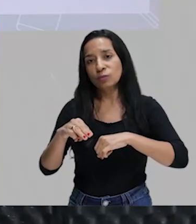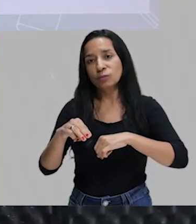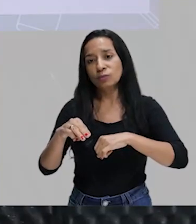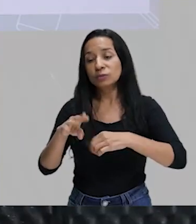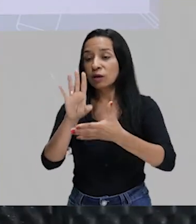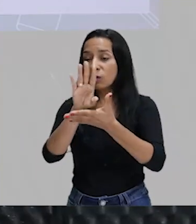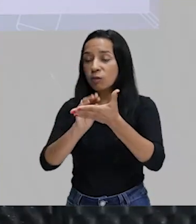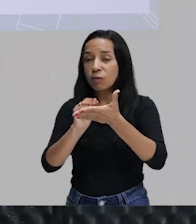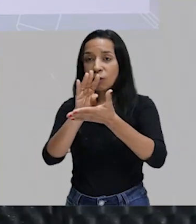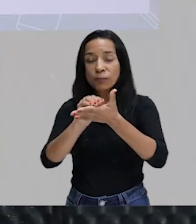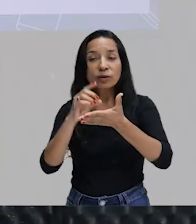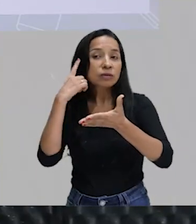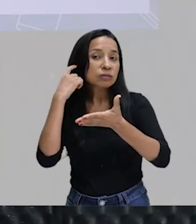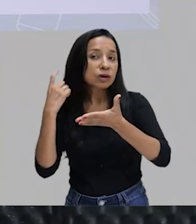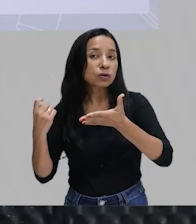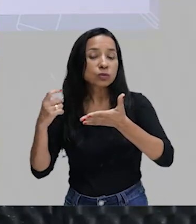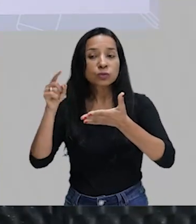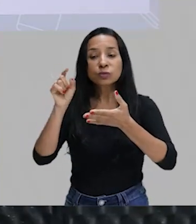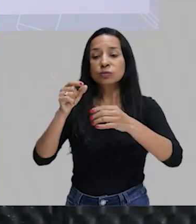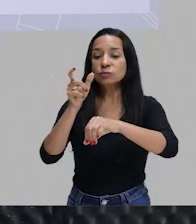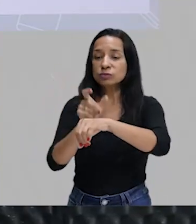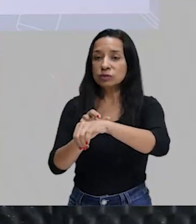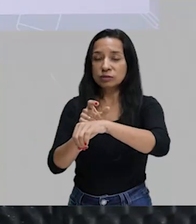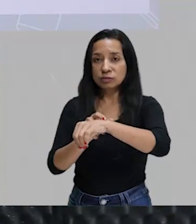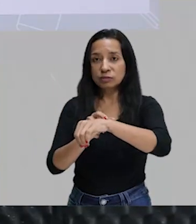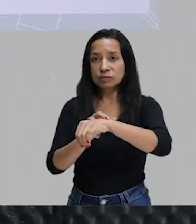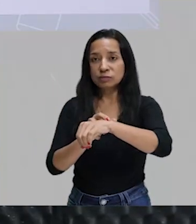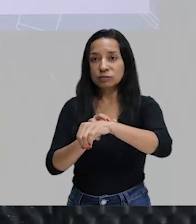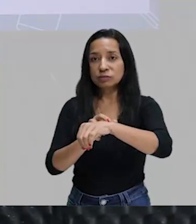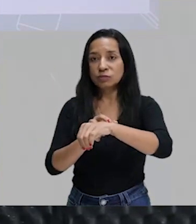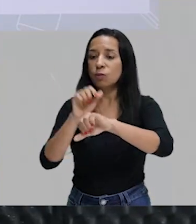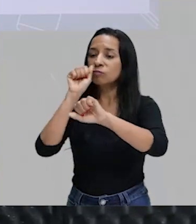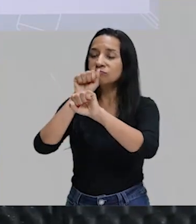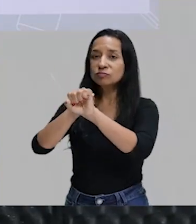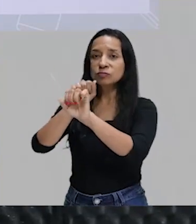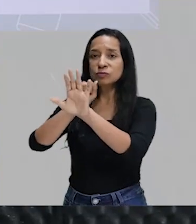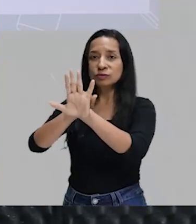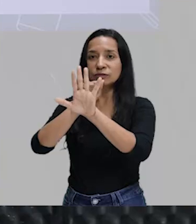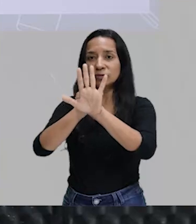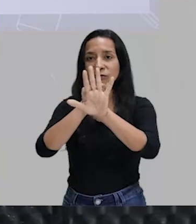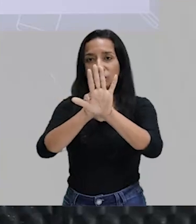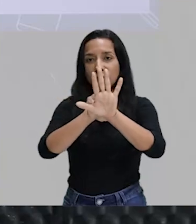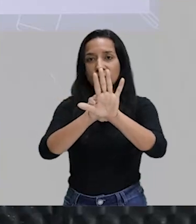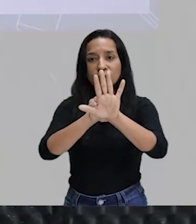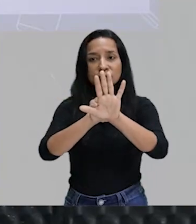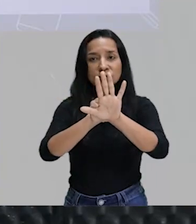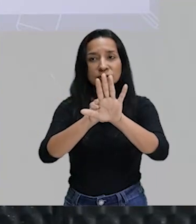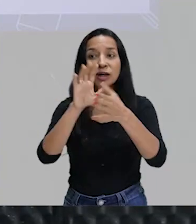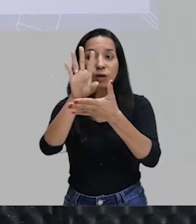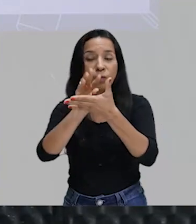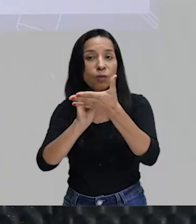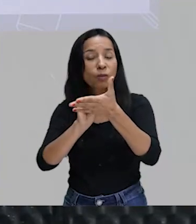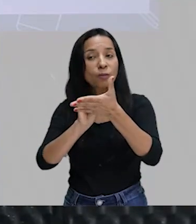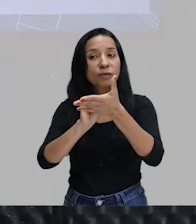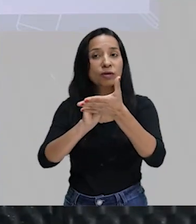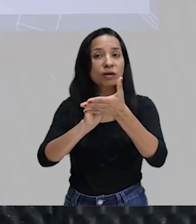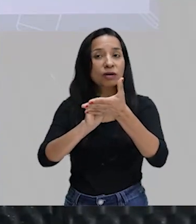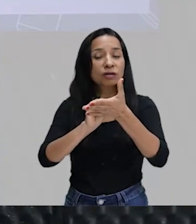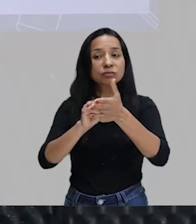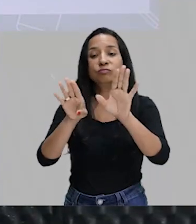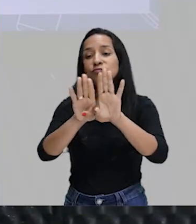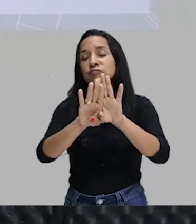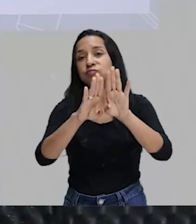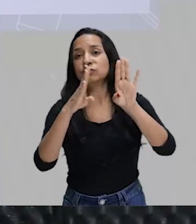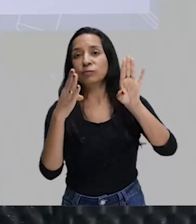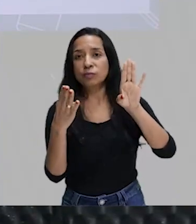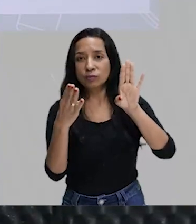relógio. Certo? Quando eu faço toque-toc, eu estou imitando o barulho da porta. Isso é uma onomatopeia. E o tic-tac, imitar o